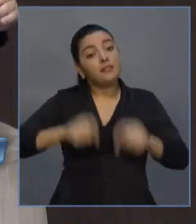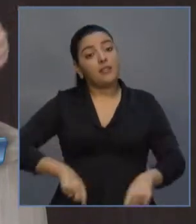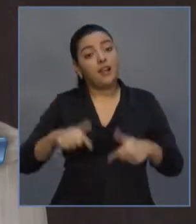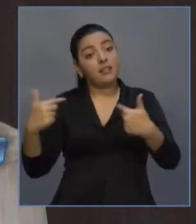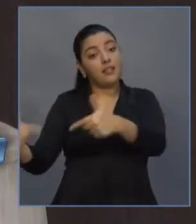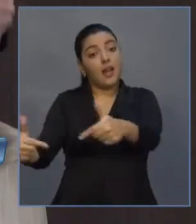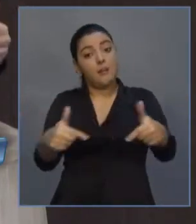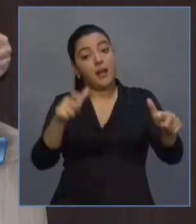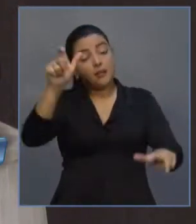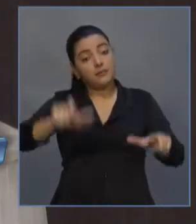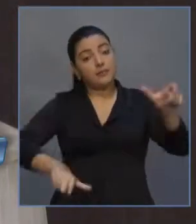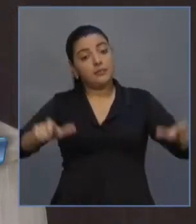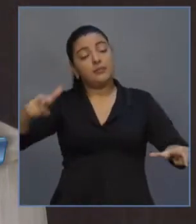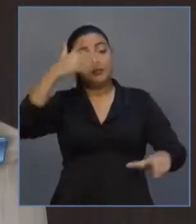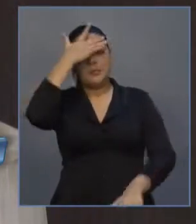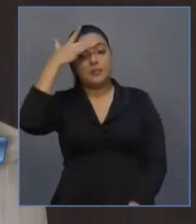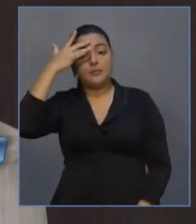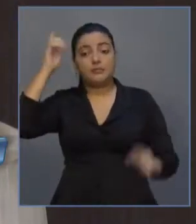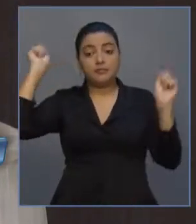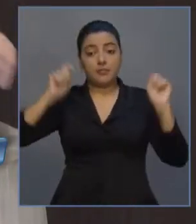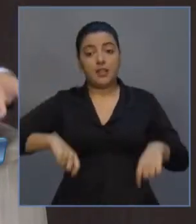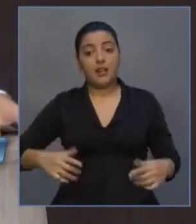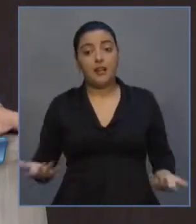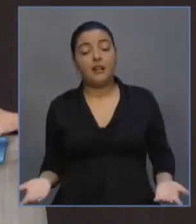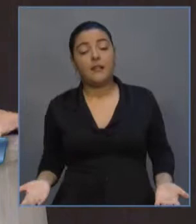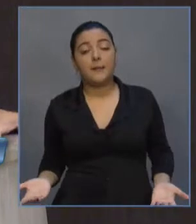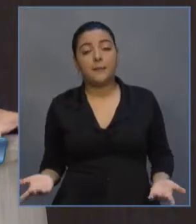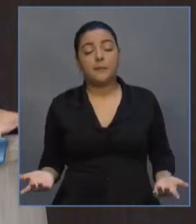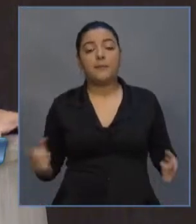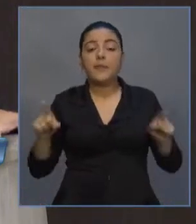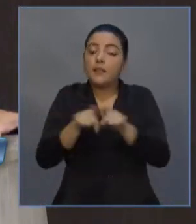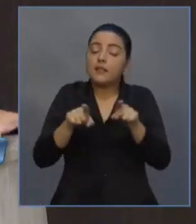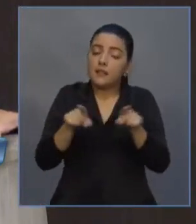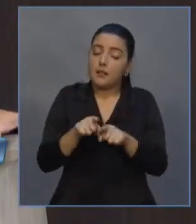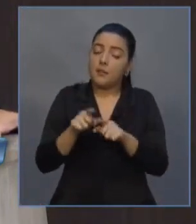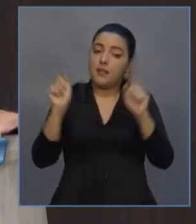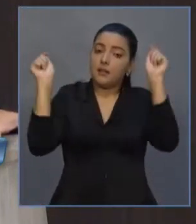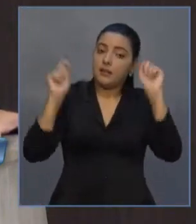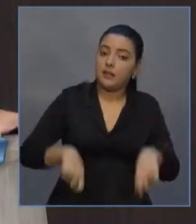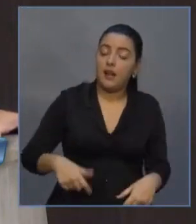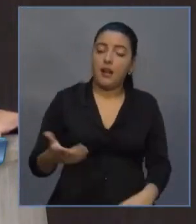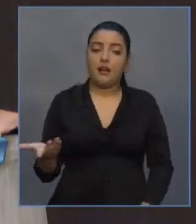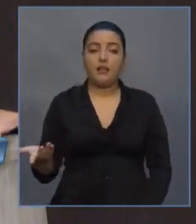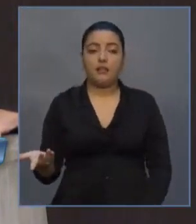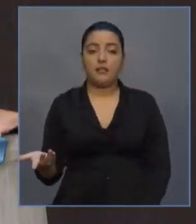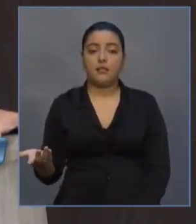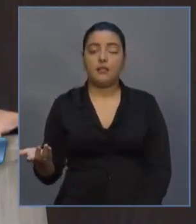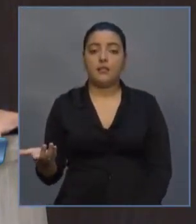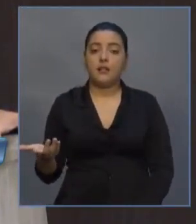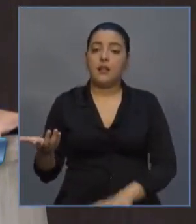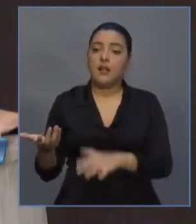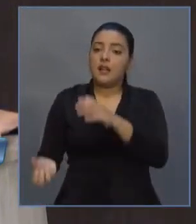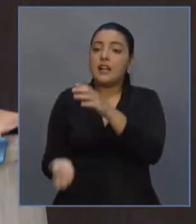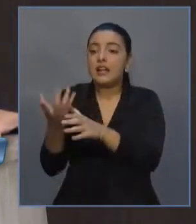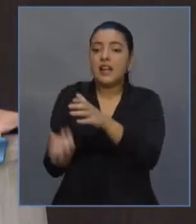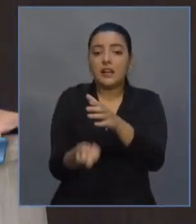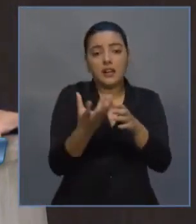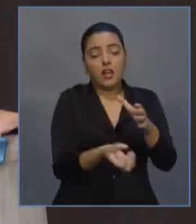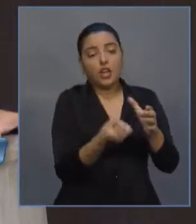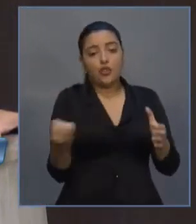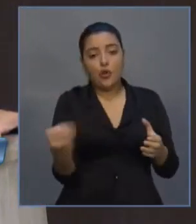maior capacidade de trabalho, maior capacidade de geração de emprego, de